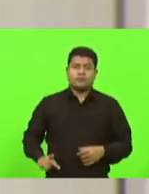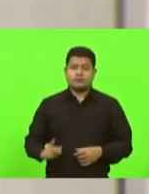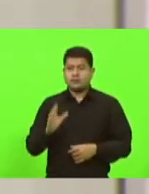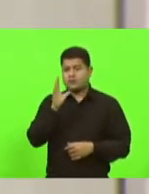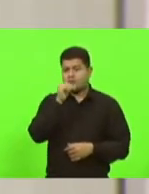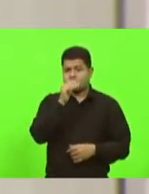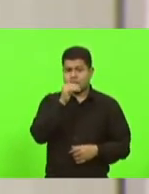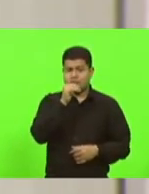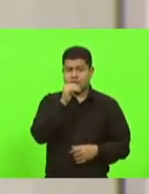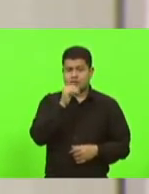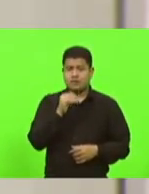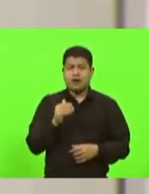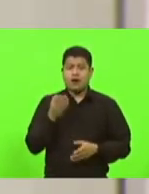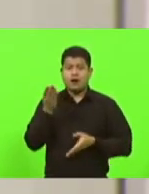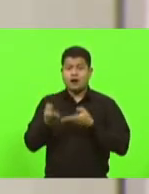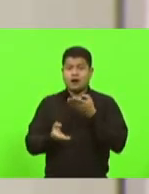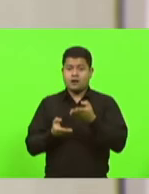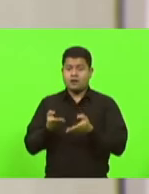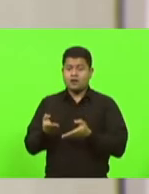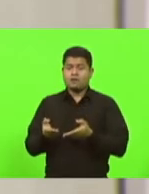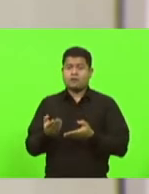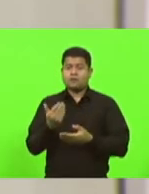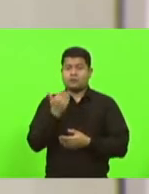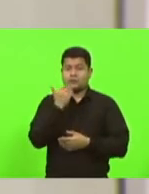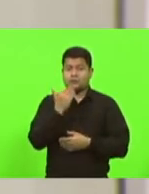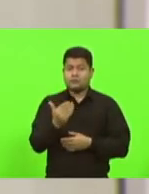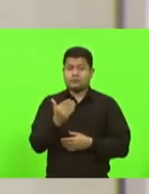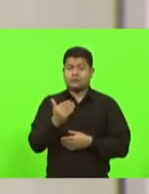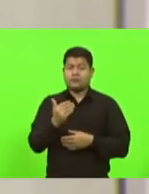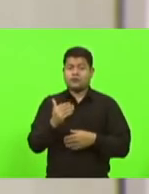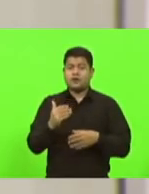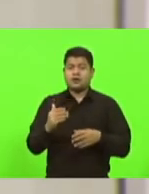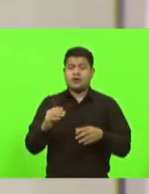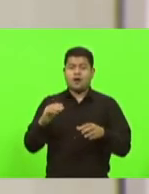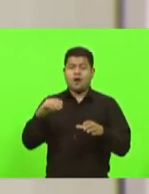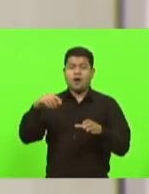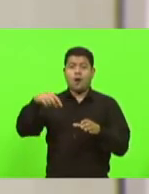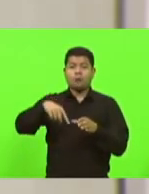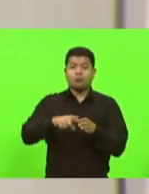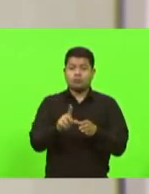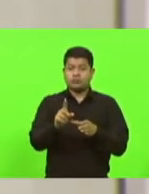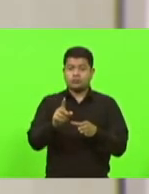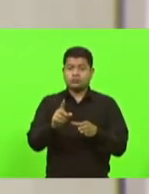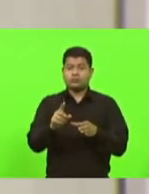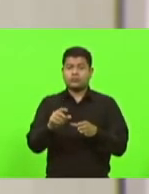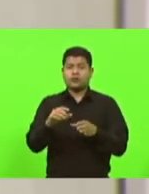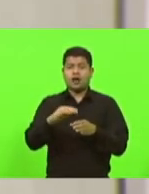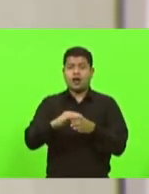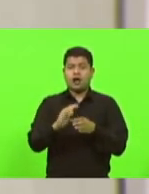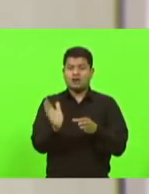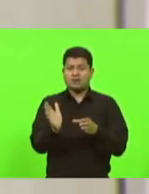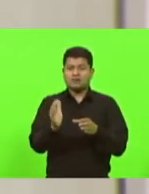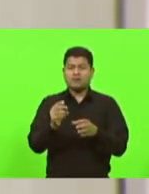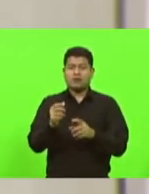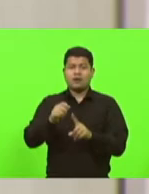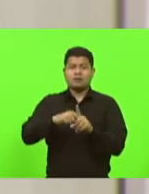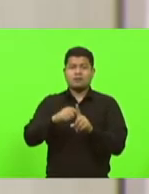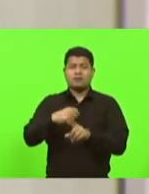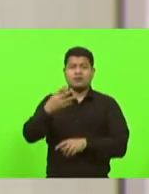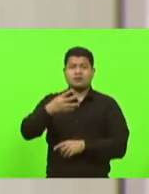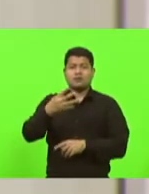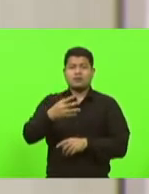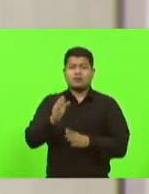atendimento à solicitação do fechamento de um buraco que está aberto há quatro meses, na rua